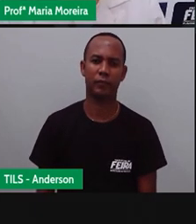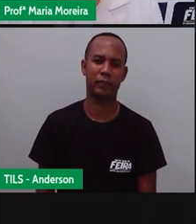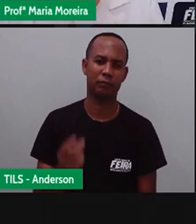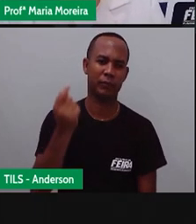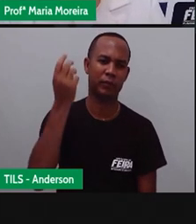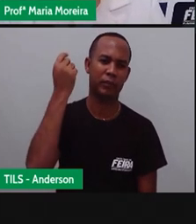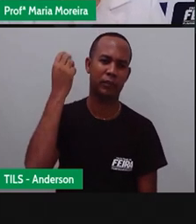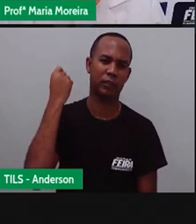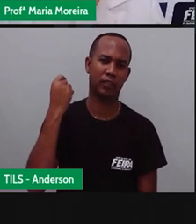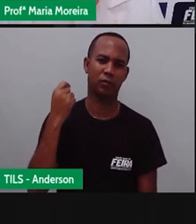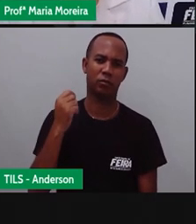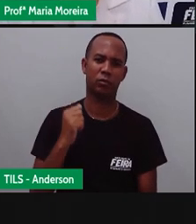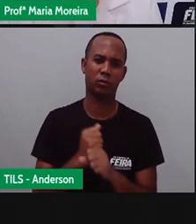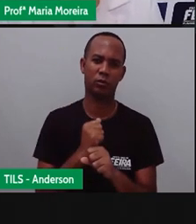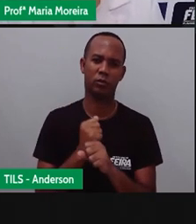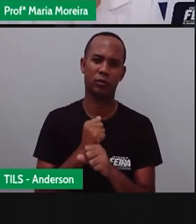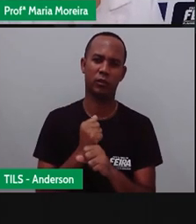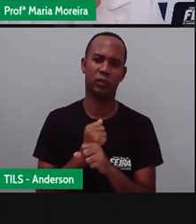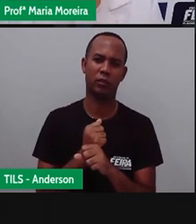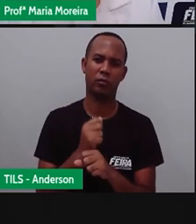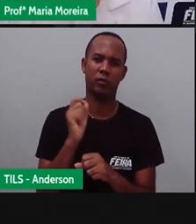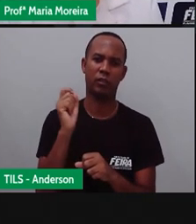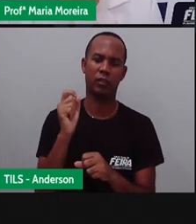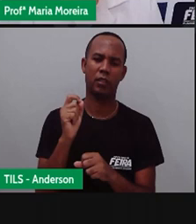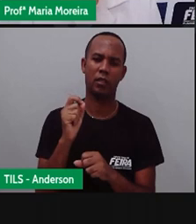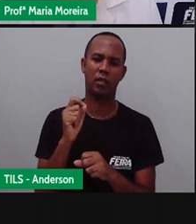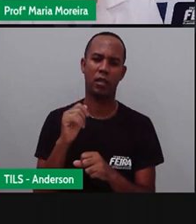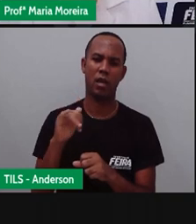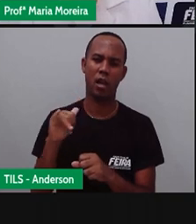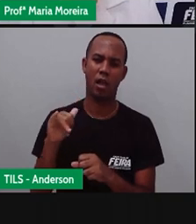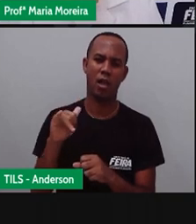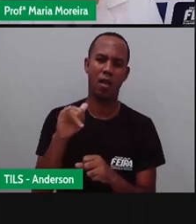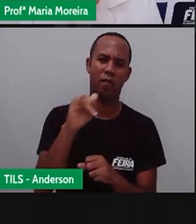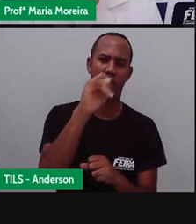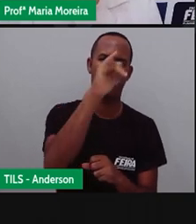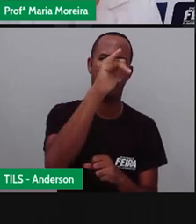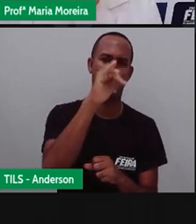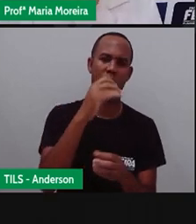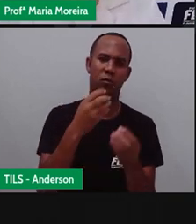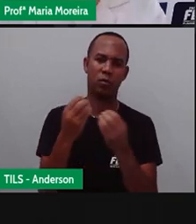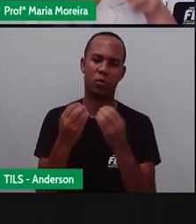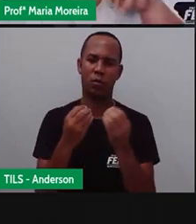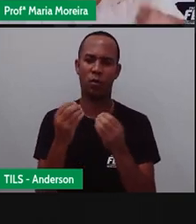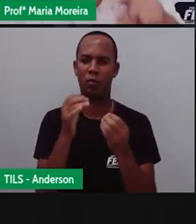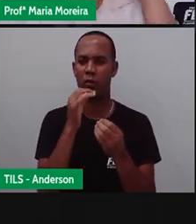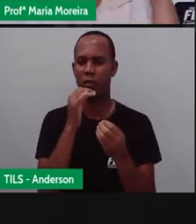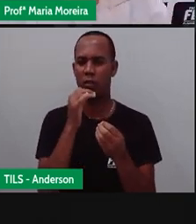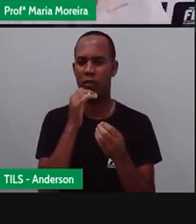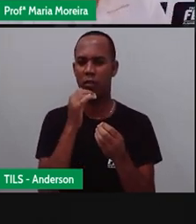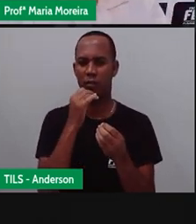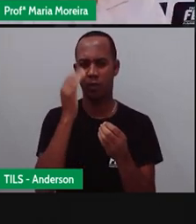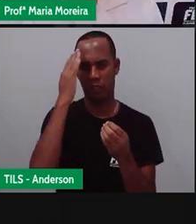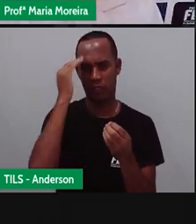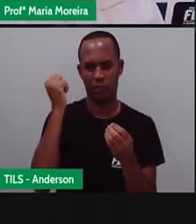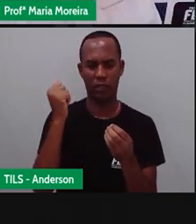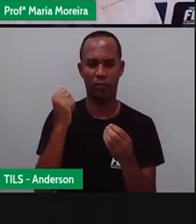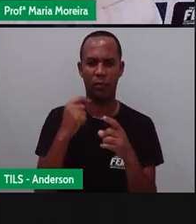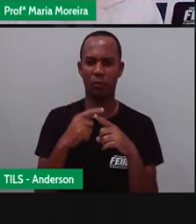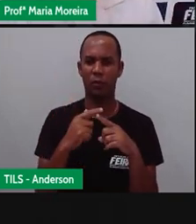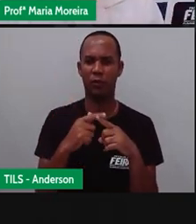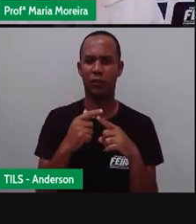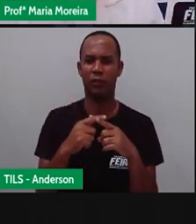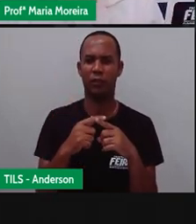a construção do avião, idealizado pelo brasileiro Alberto Santos Dumont, de nome 14bis, que vocês já sabem o porquê do nome